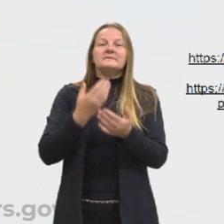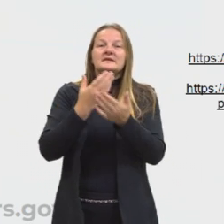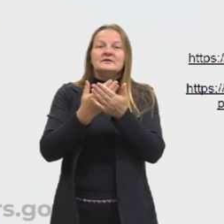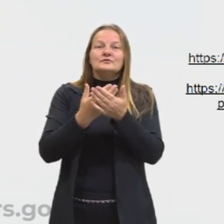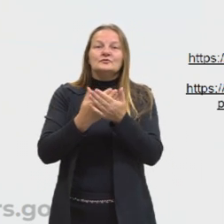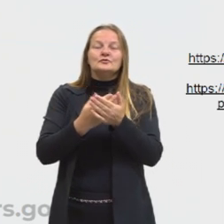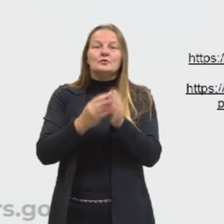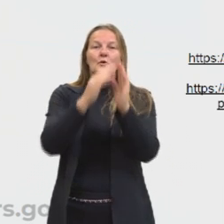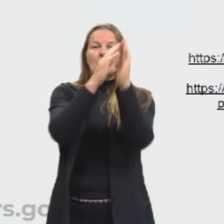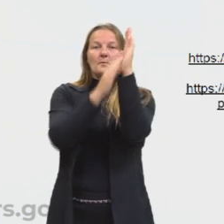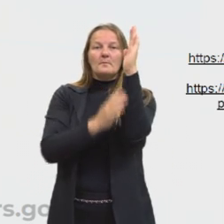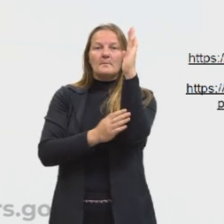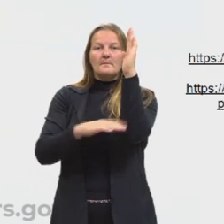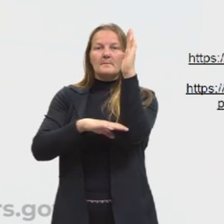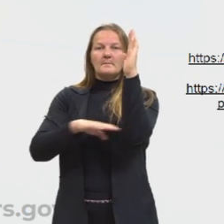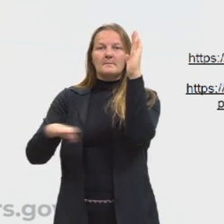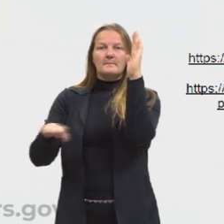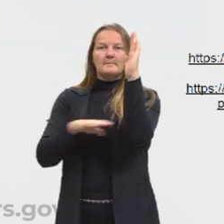de plano cartesiano.